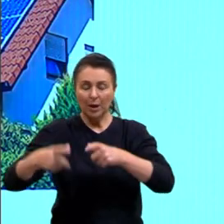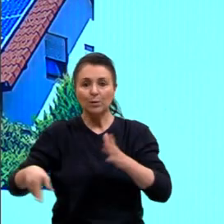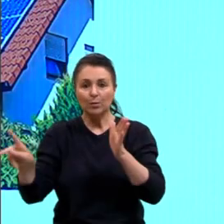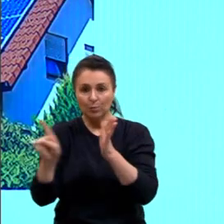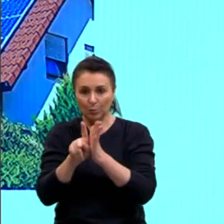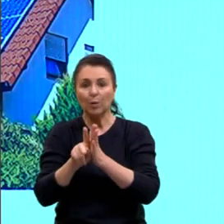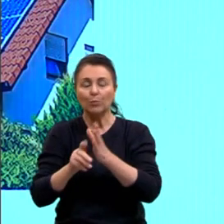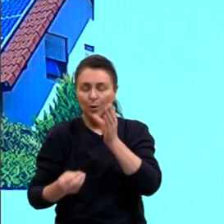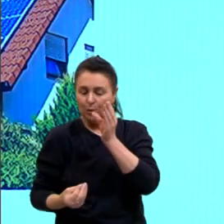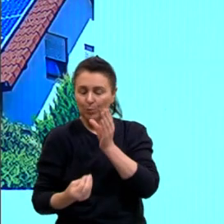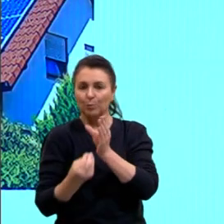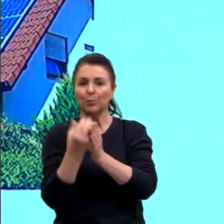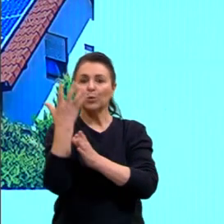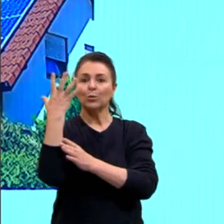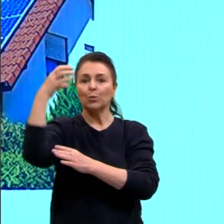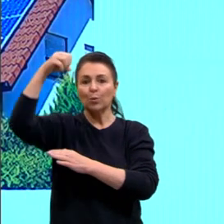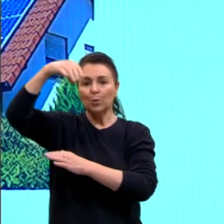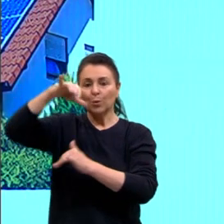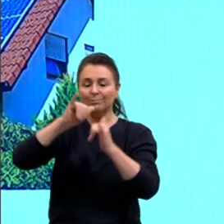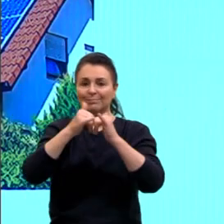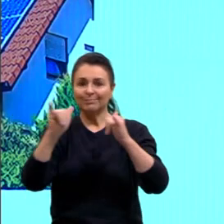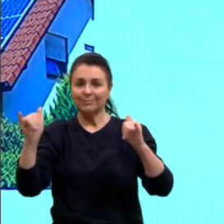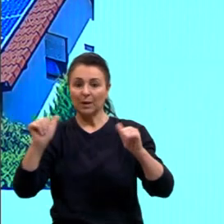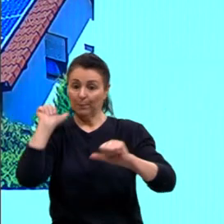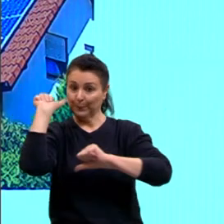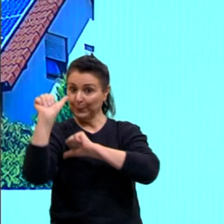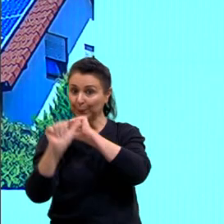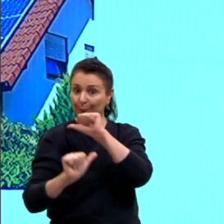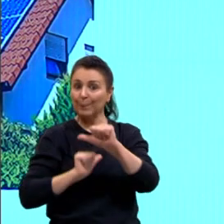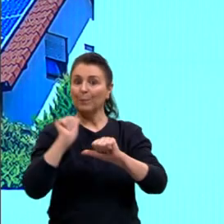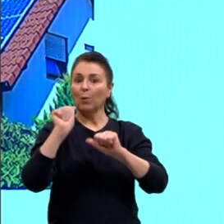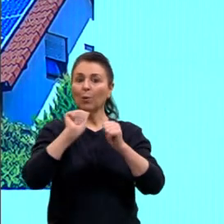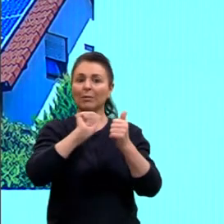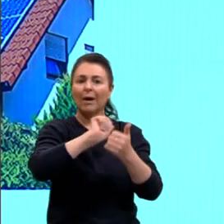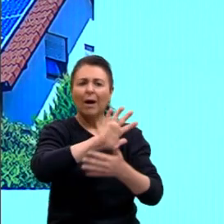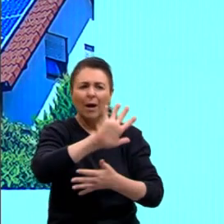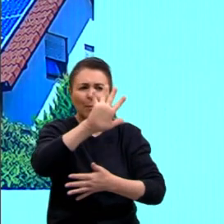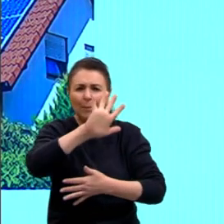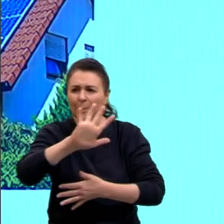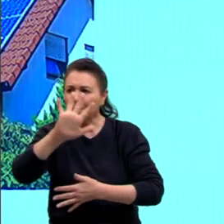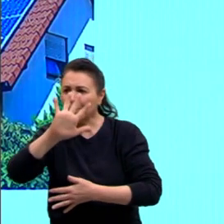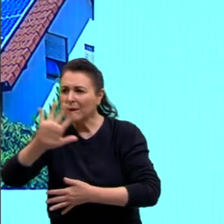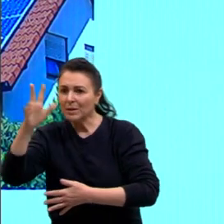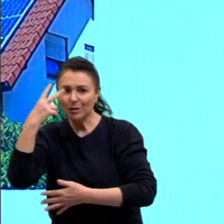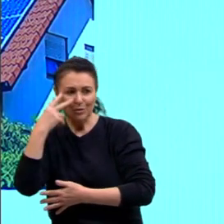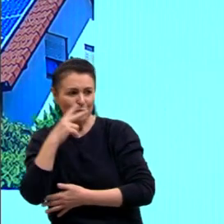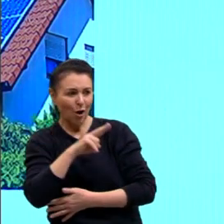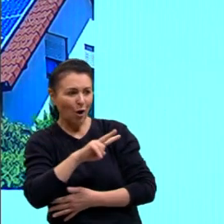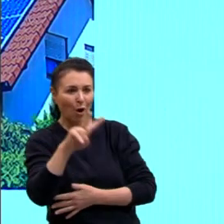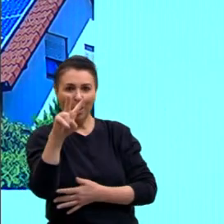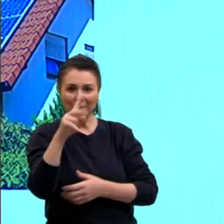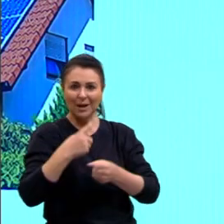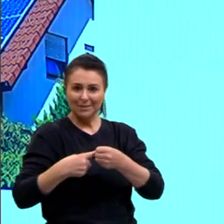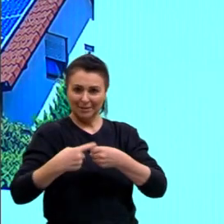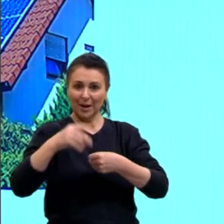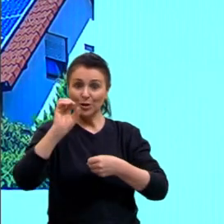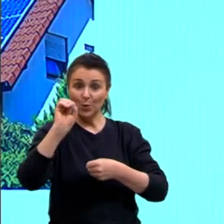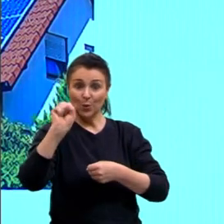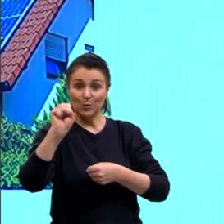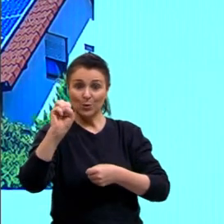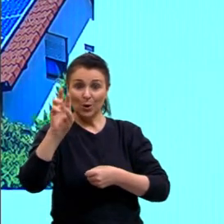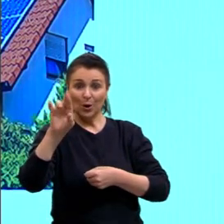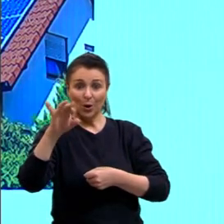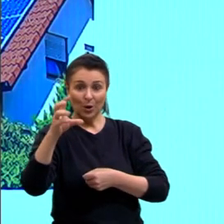tempo, tá, agronizado. Vai mudar a paisagem, né, se a gente, quem passa ali por Osório, vê, né, esses